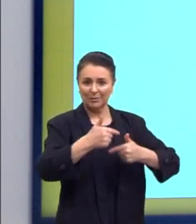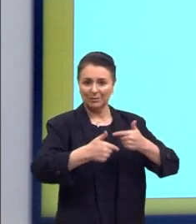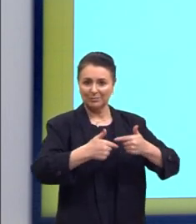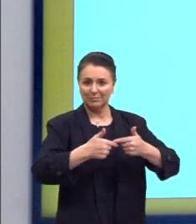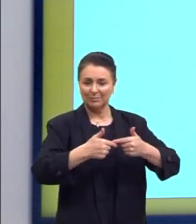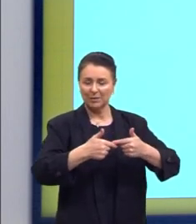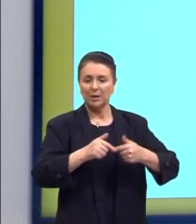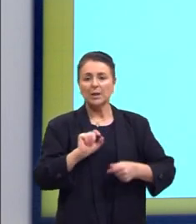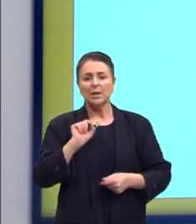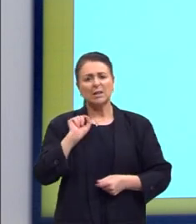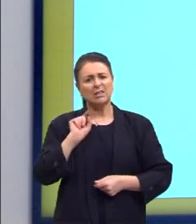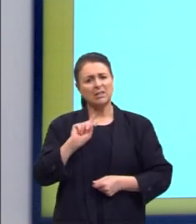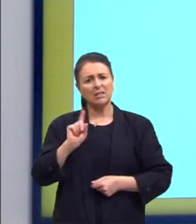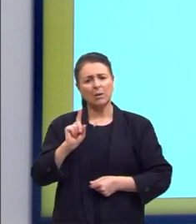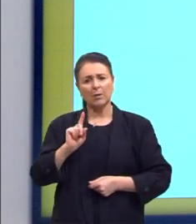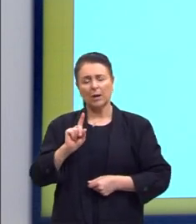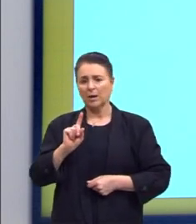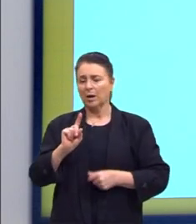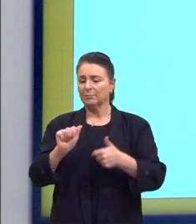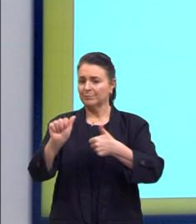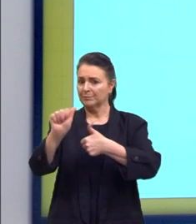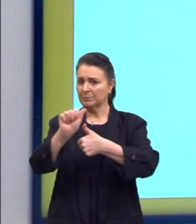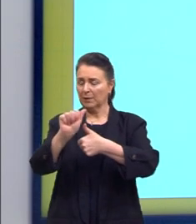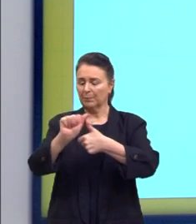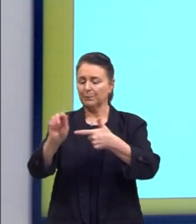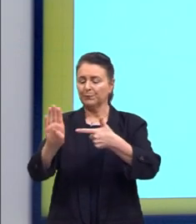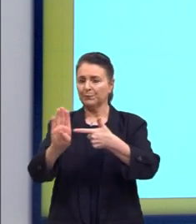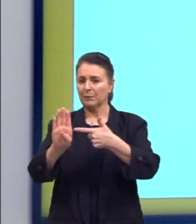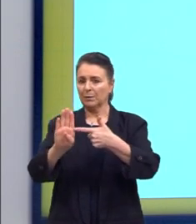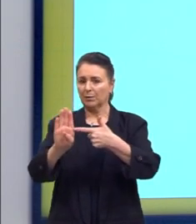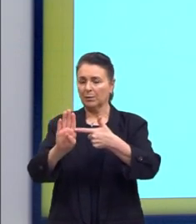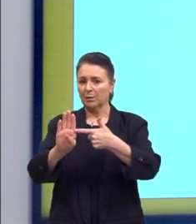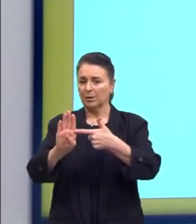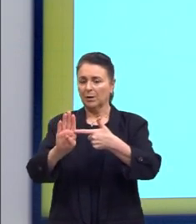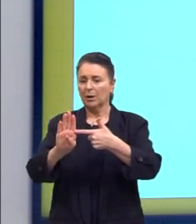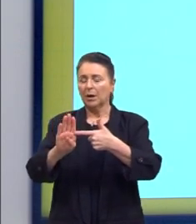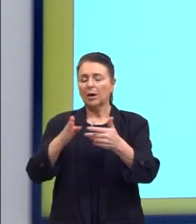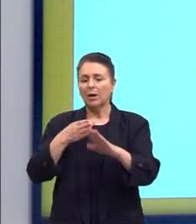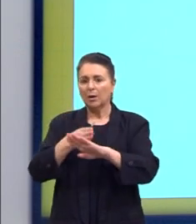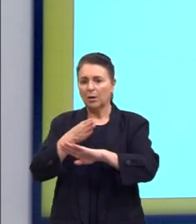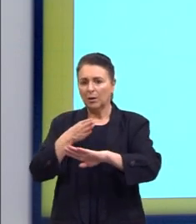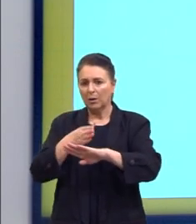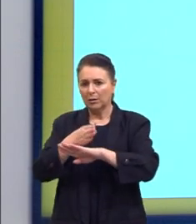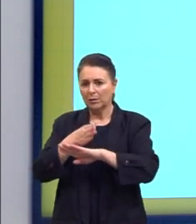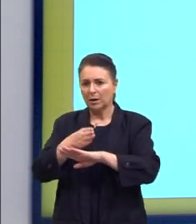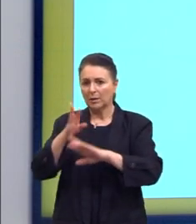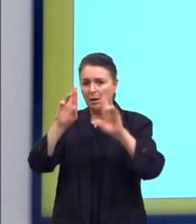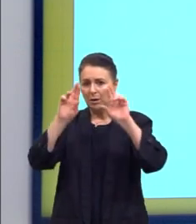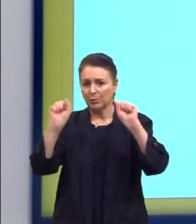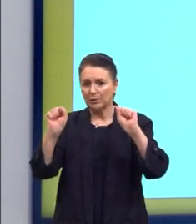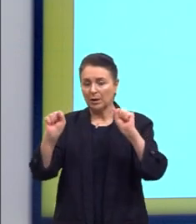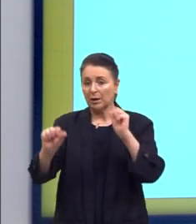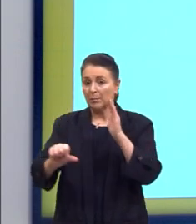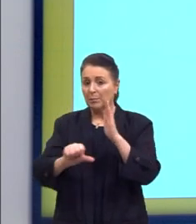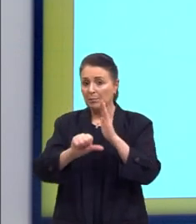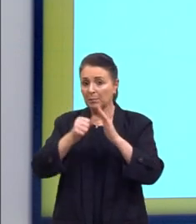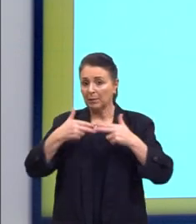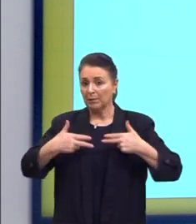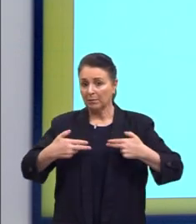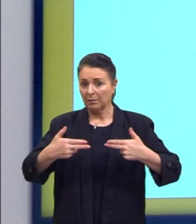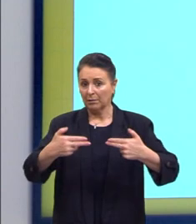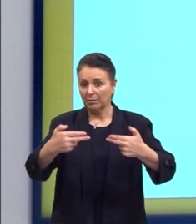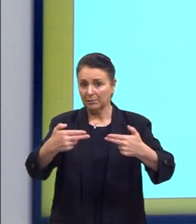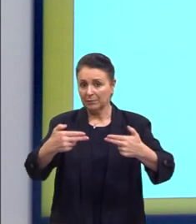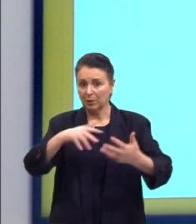Então, não é a opção A. A opção B. Levou a entrada da Rússia na Primeira Grande Guerra?